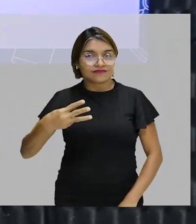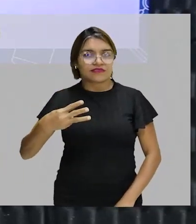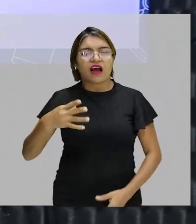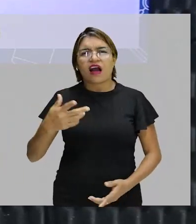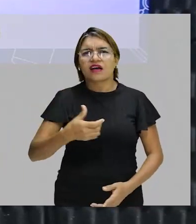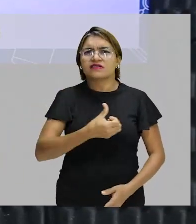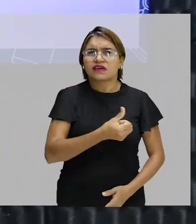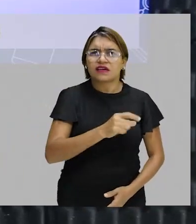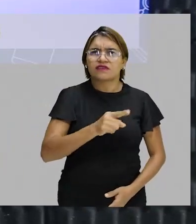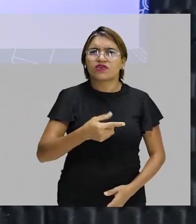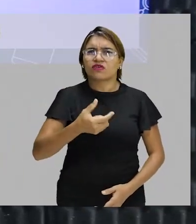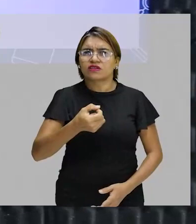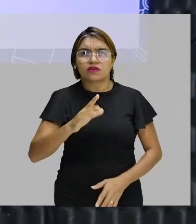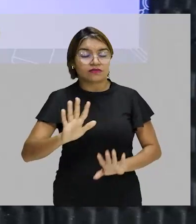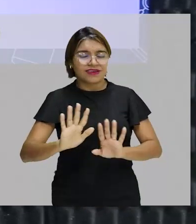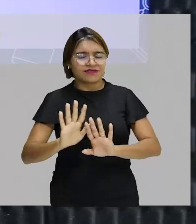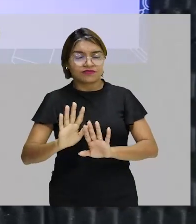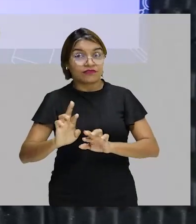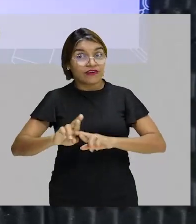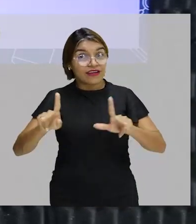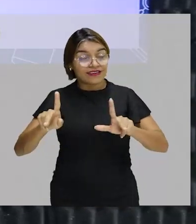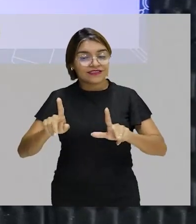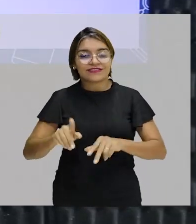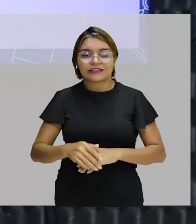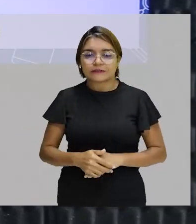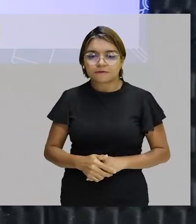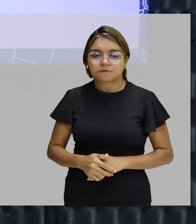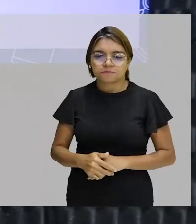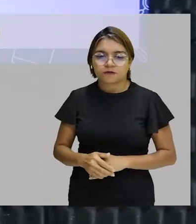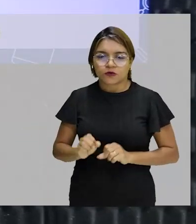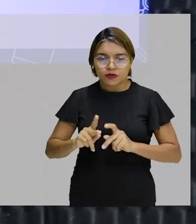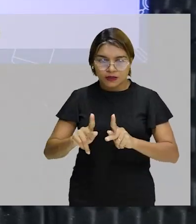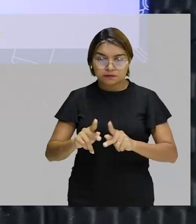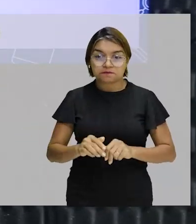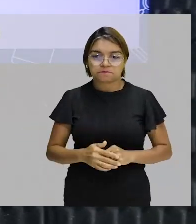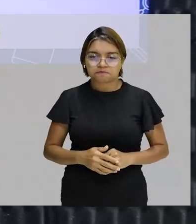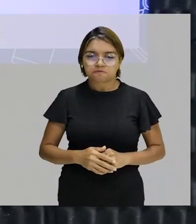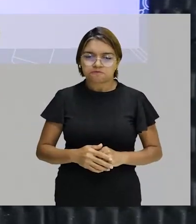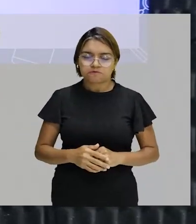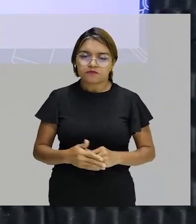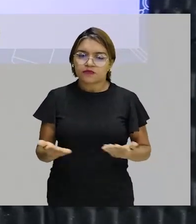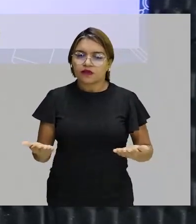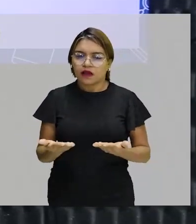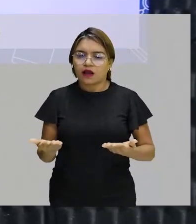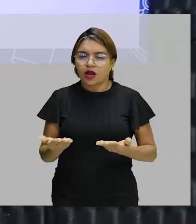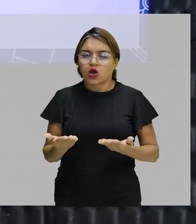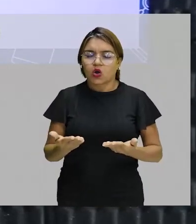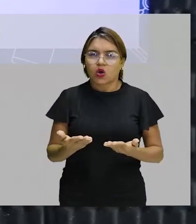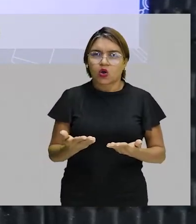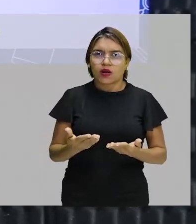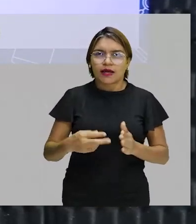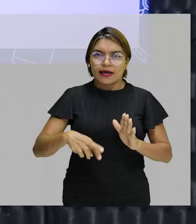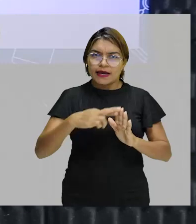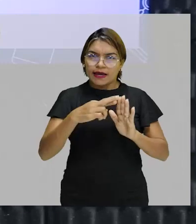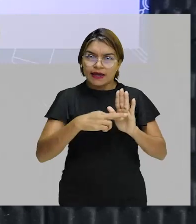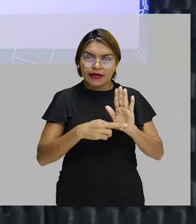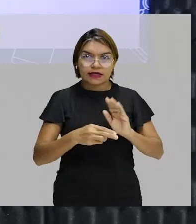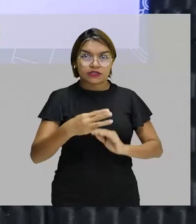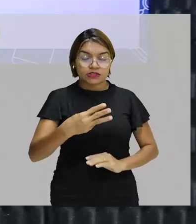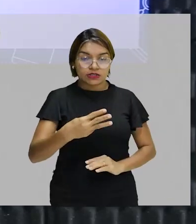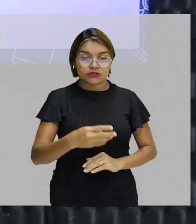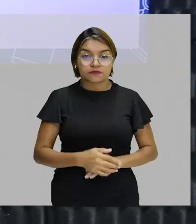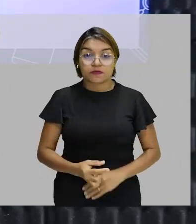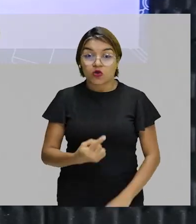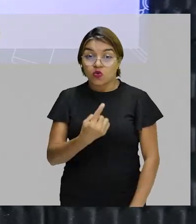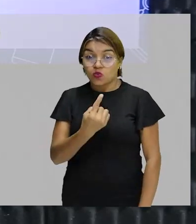,02. Show de bola? Bom, turminha, olha só. Vamos montar a nossa regra de 3. 1